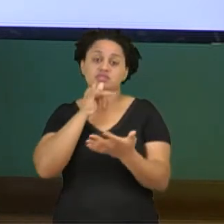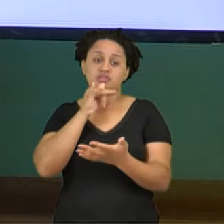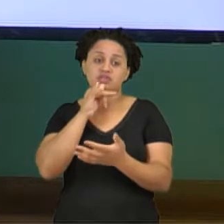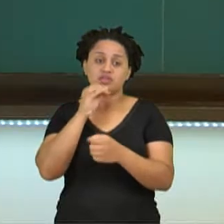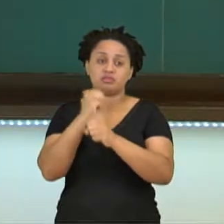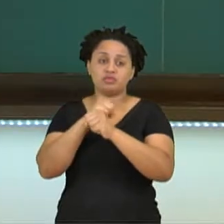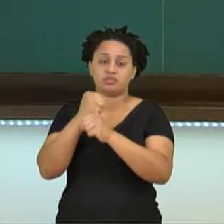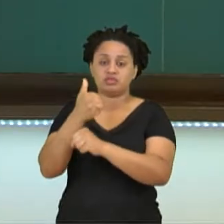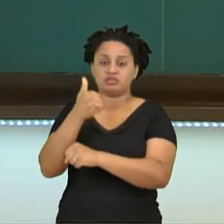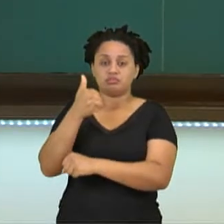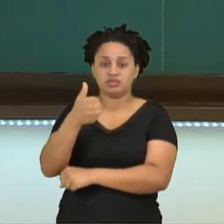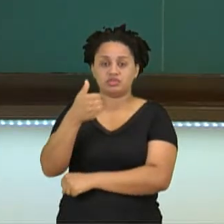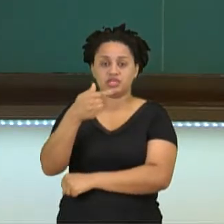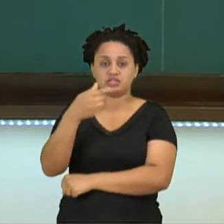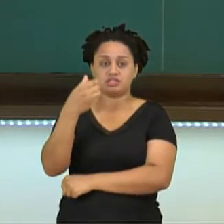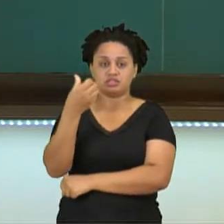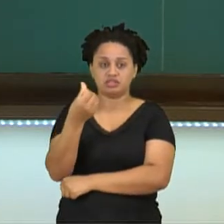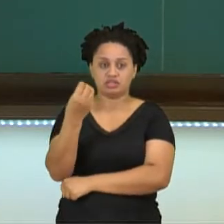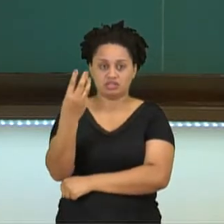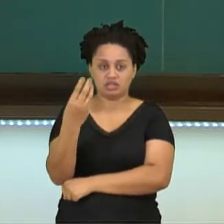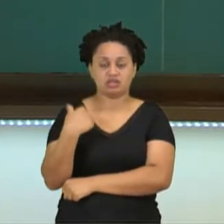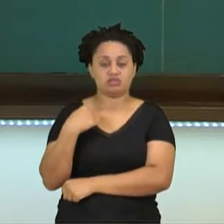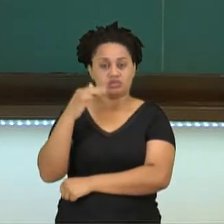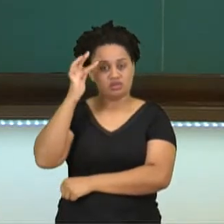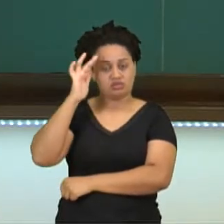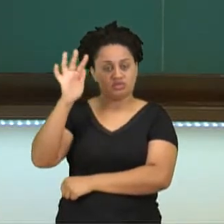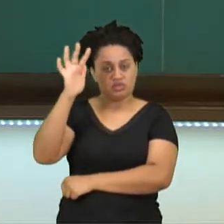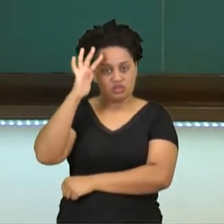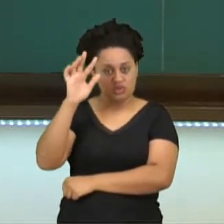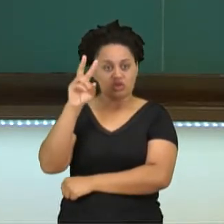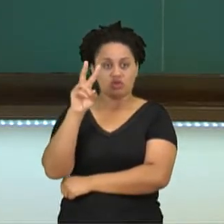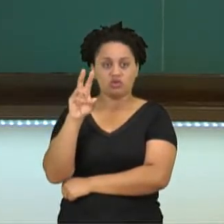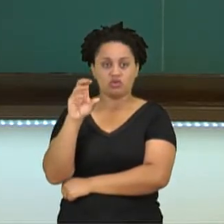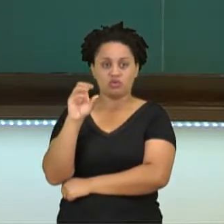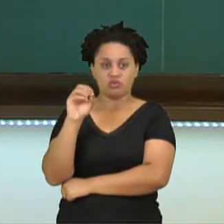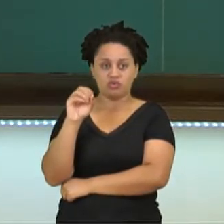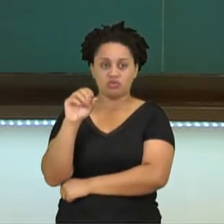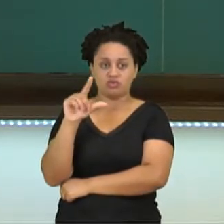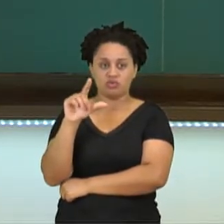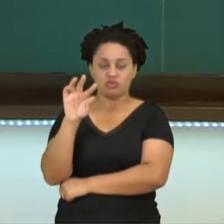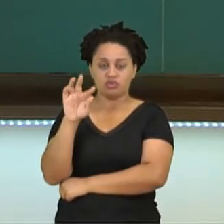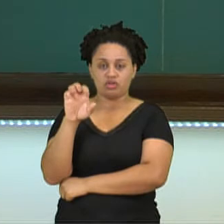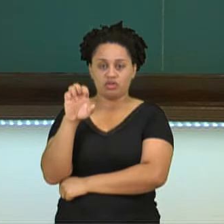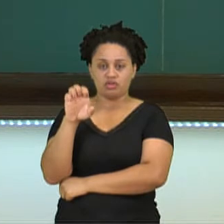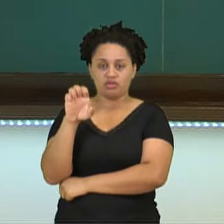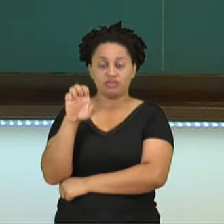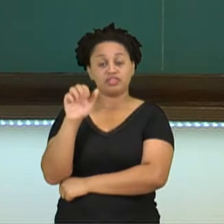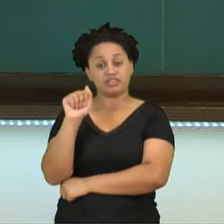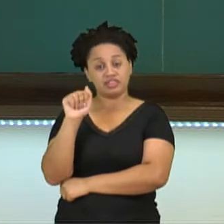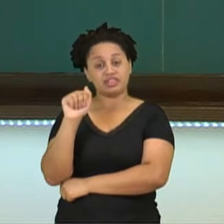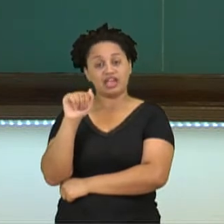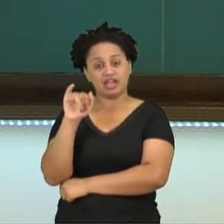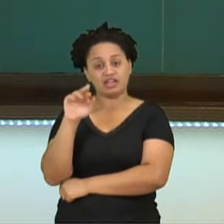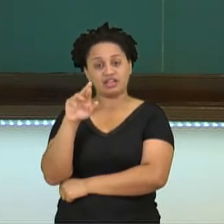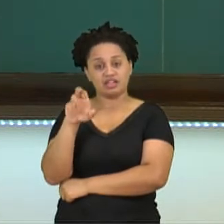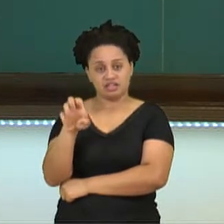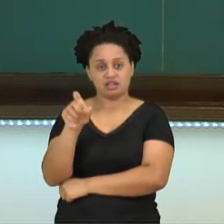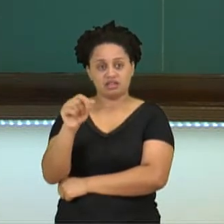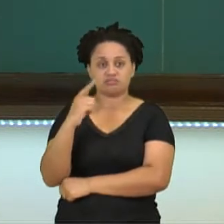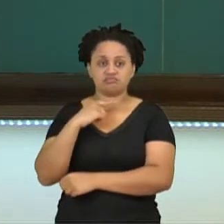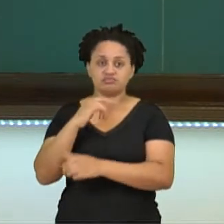1763, o filósofo iluminista Voltaire publicou um texto sobre o tratado sobre a